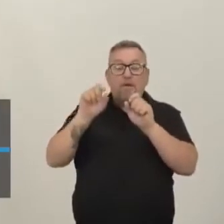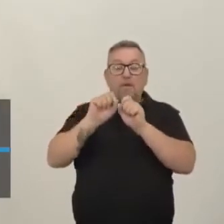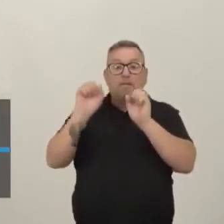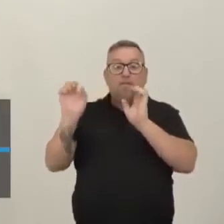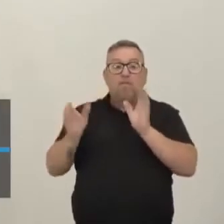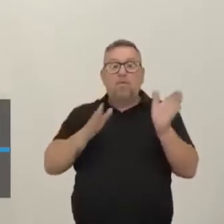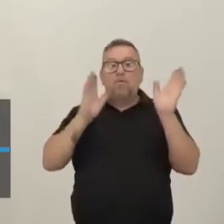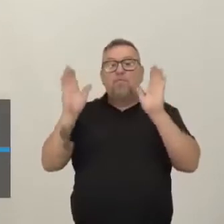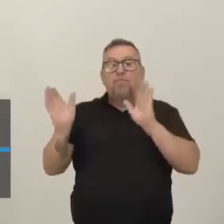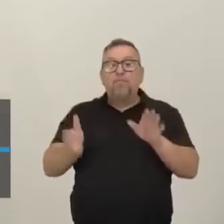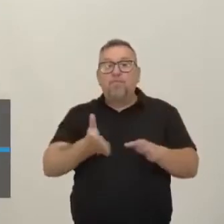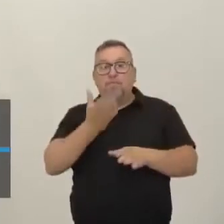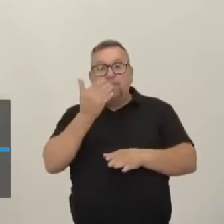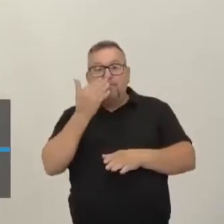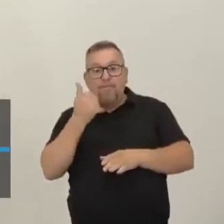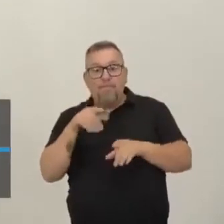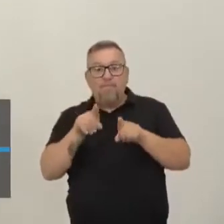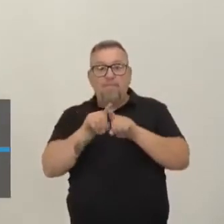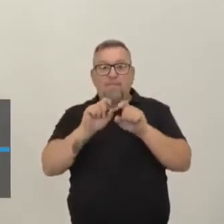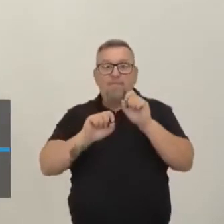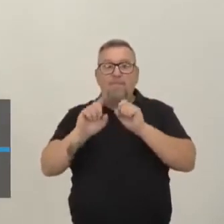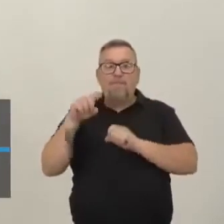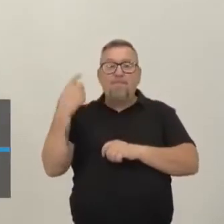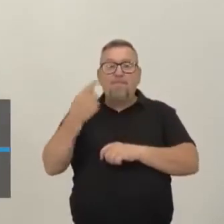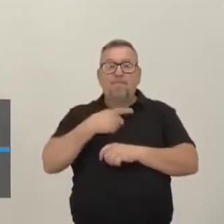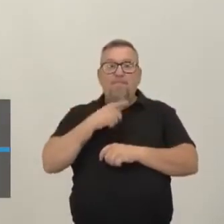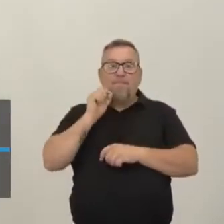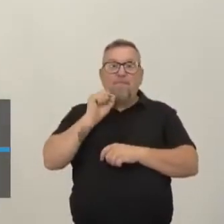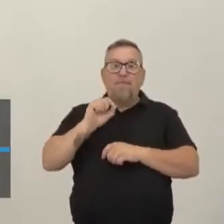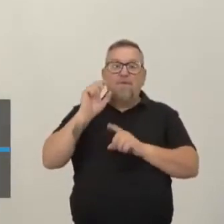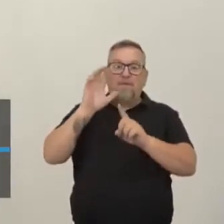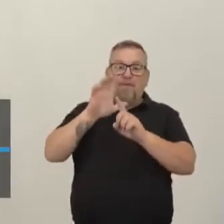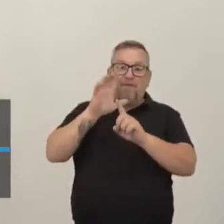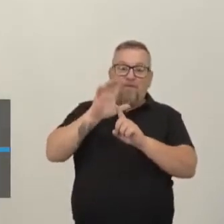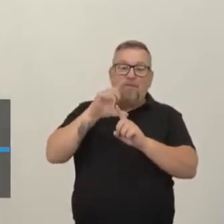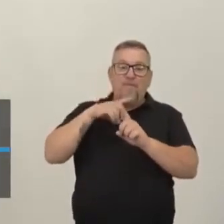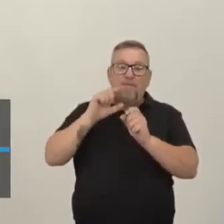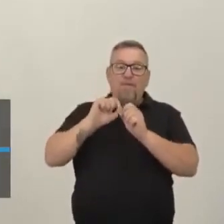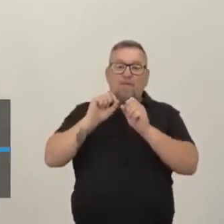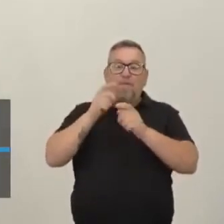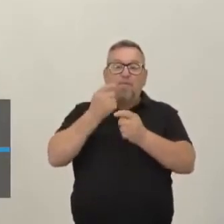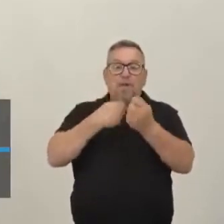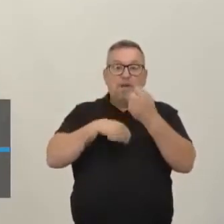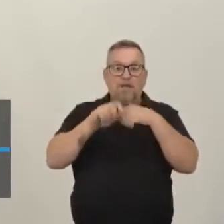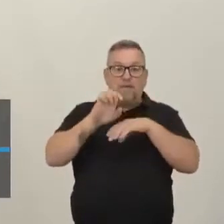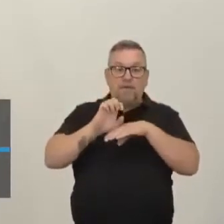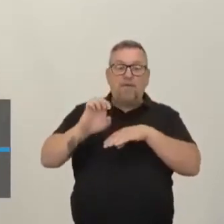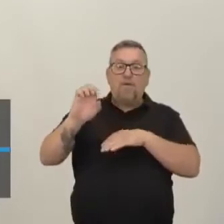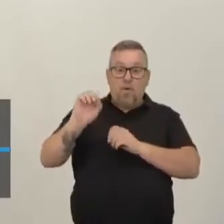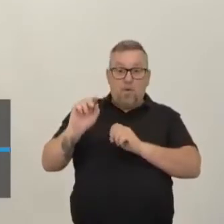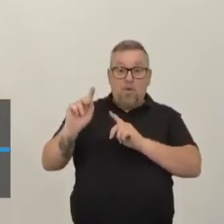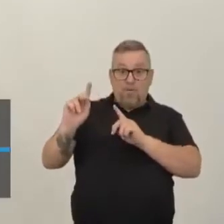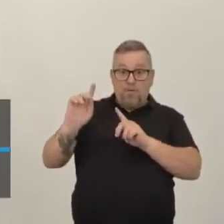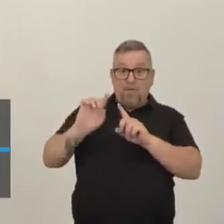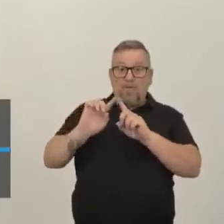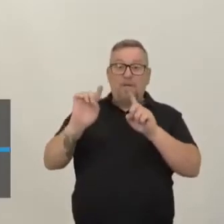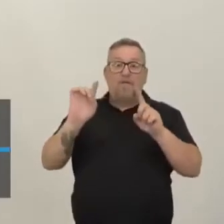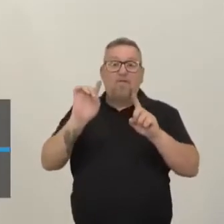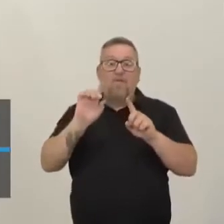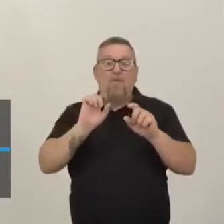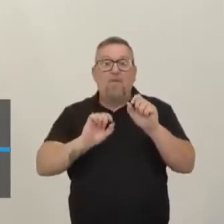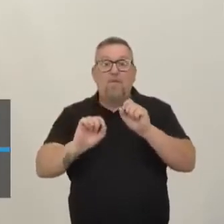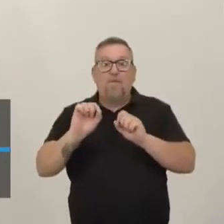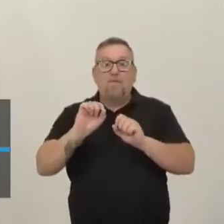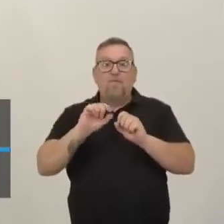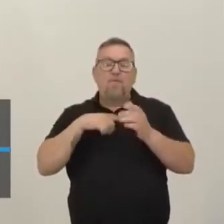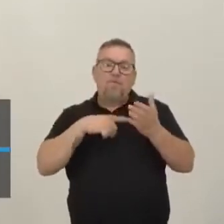aí de alimentos, que logicamente acaba influenciando aí no mercado externo, tá certo? É uma questão que